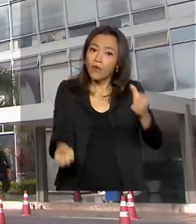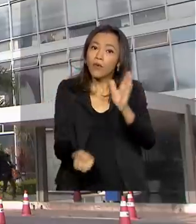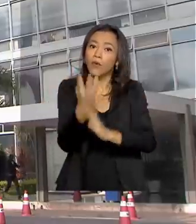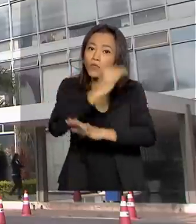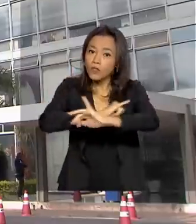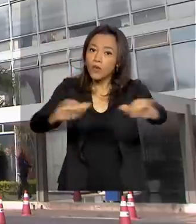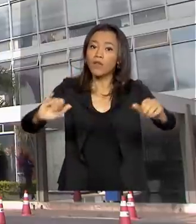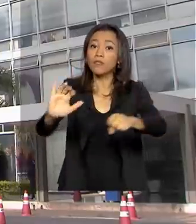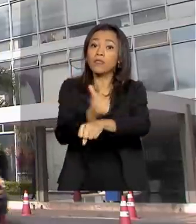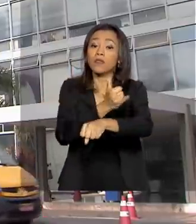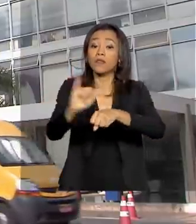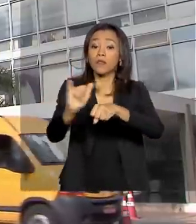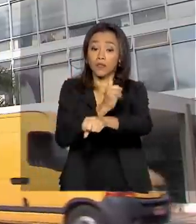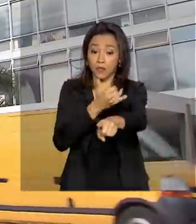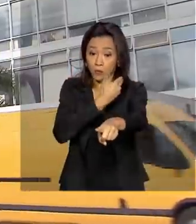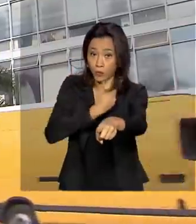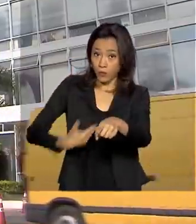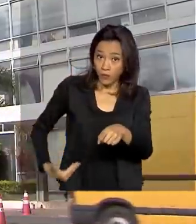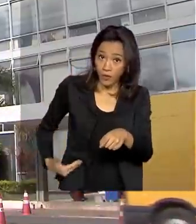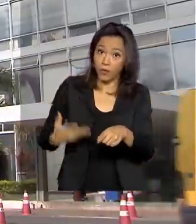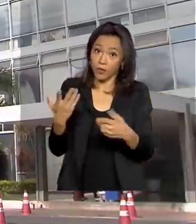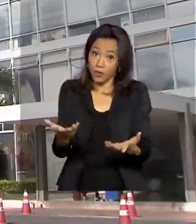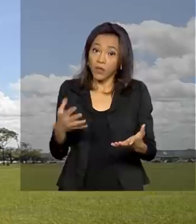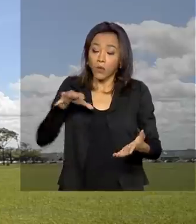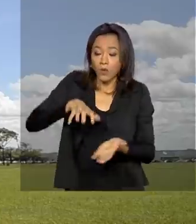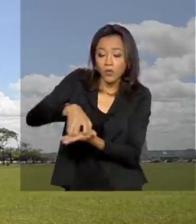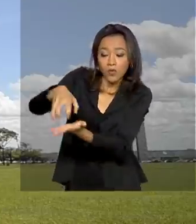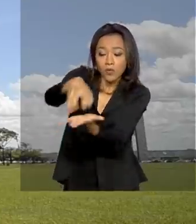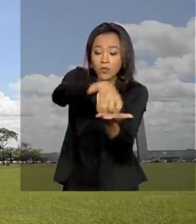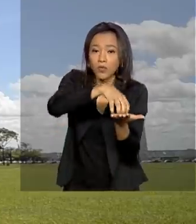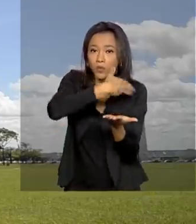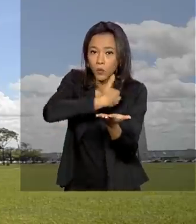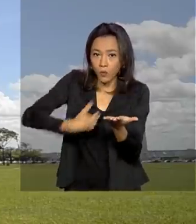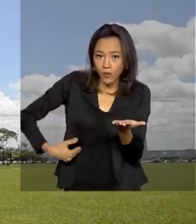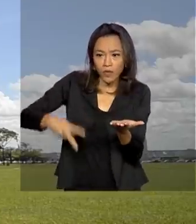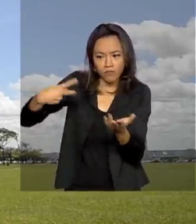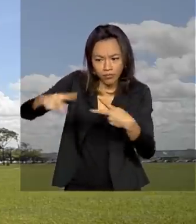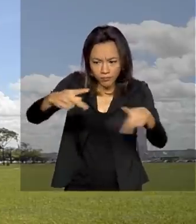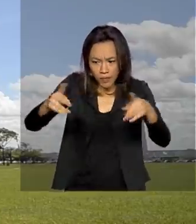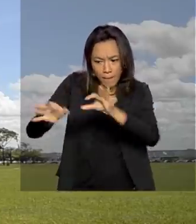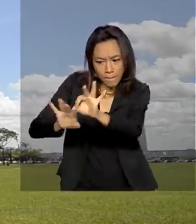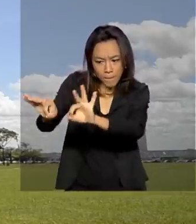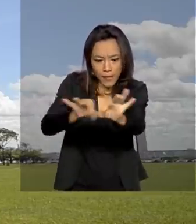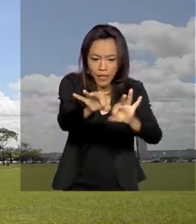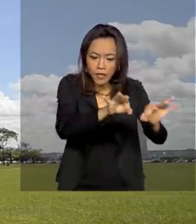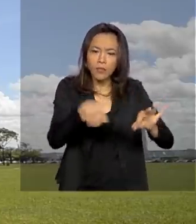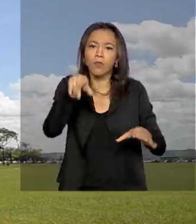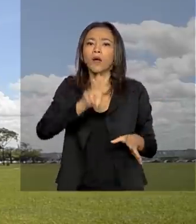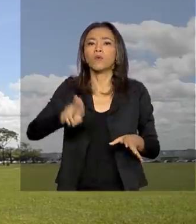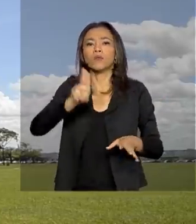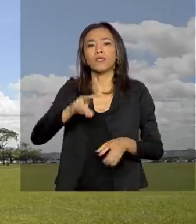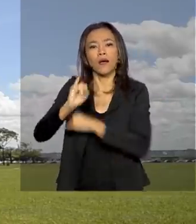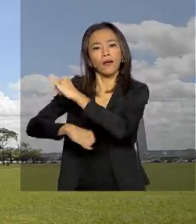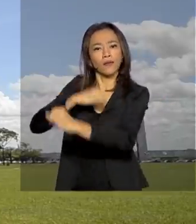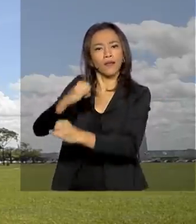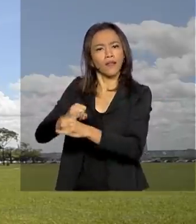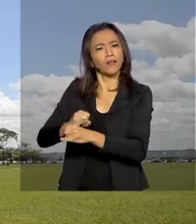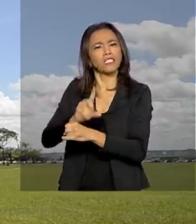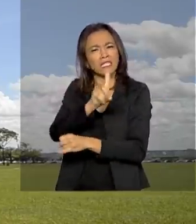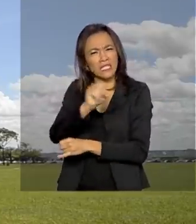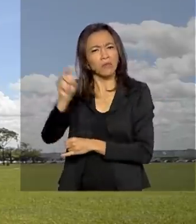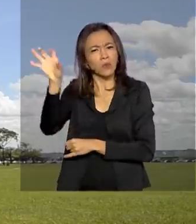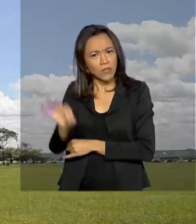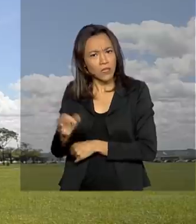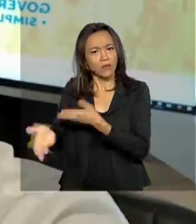estratégia de governo digital. Com isso, instituições públicas deverão elaborar planos que incluem a digitalização de 100